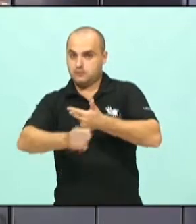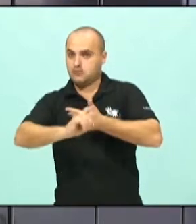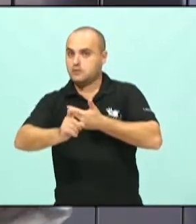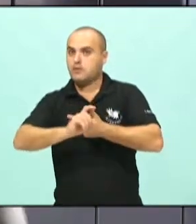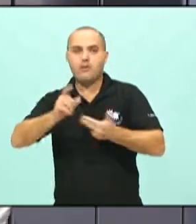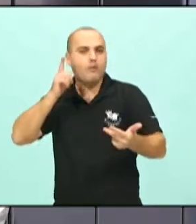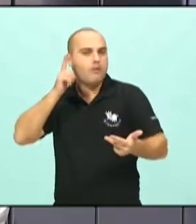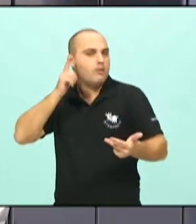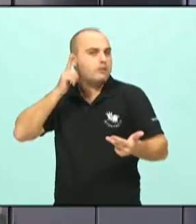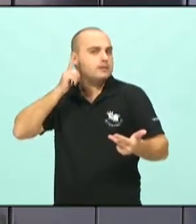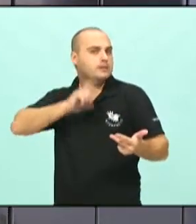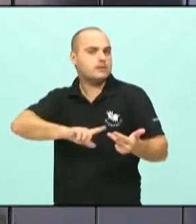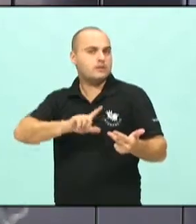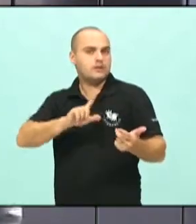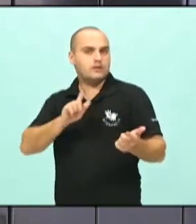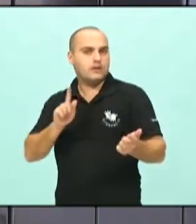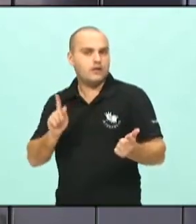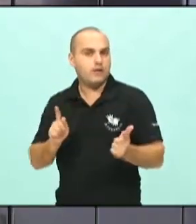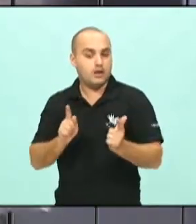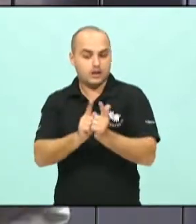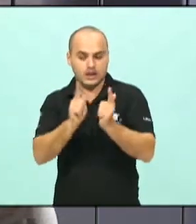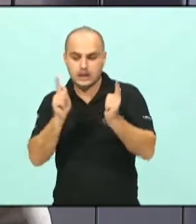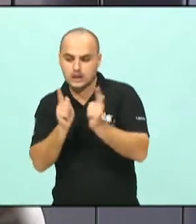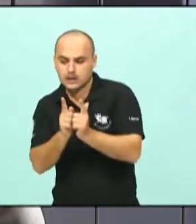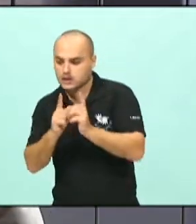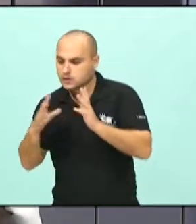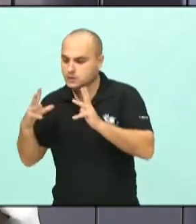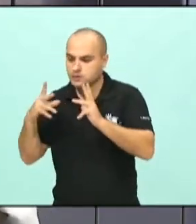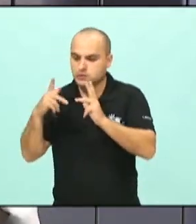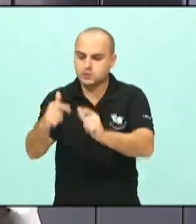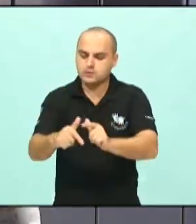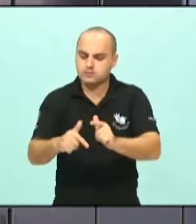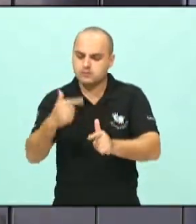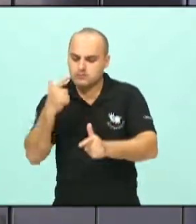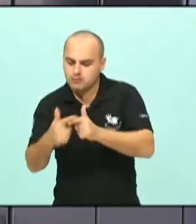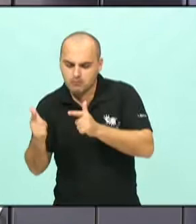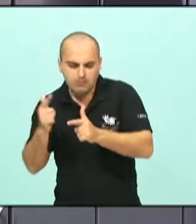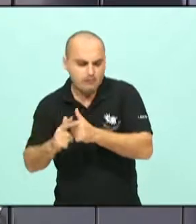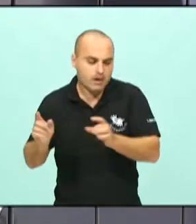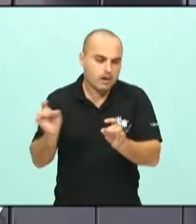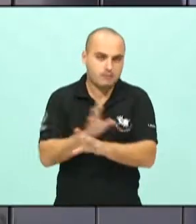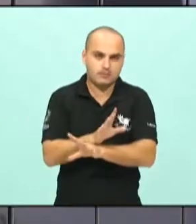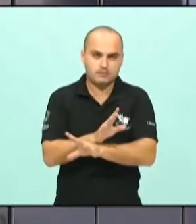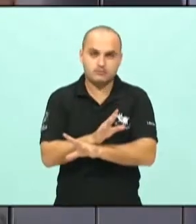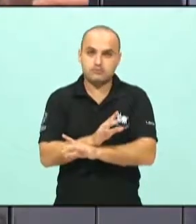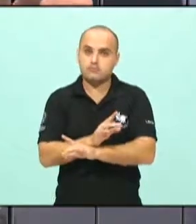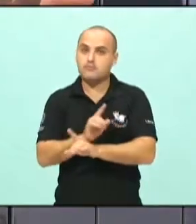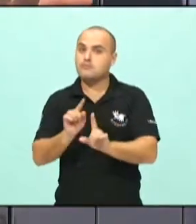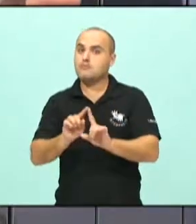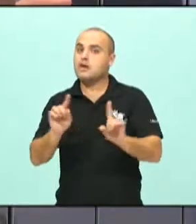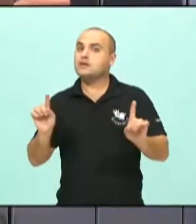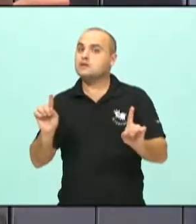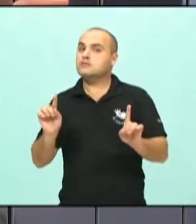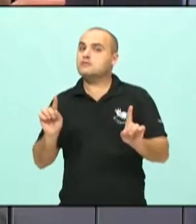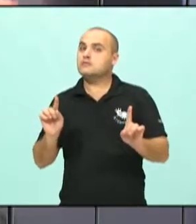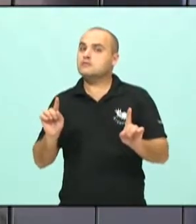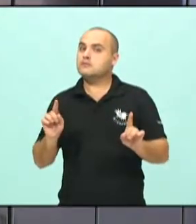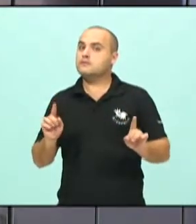consegue ver tudo, enxergar todos os problemas. Então, cabe a nós, enquanto